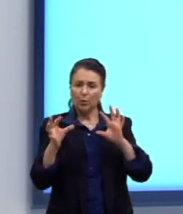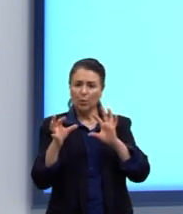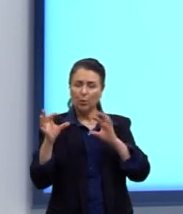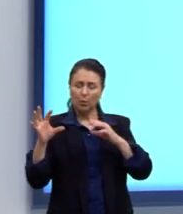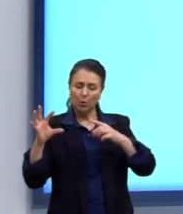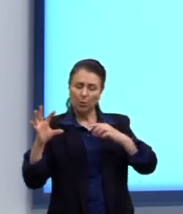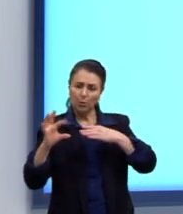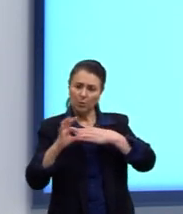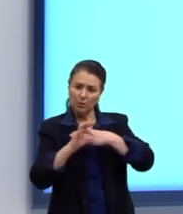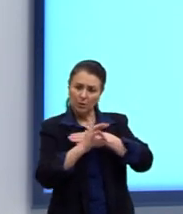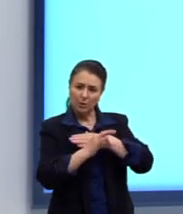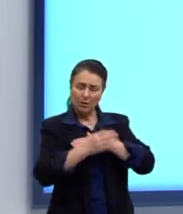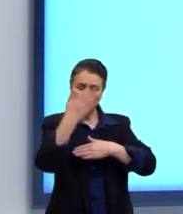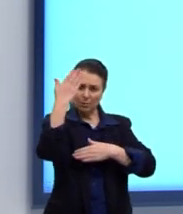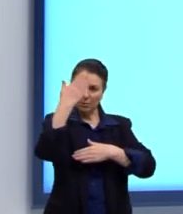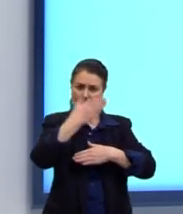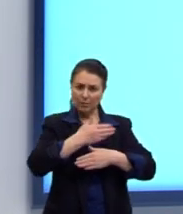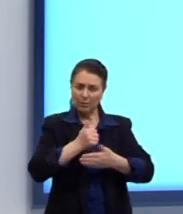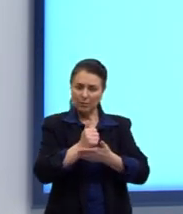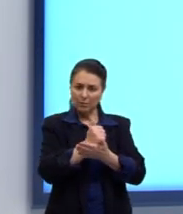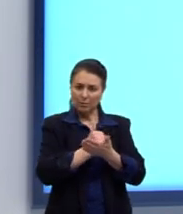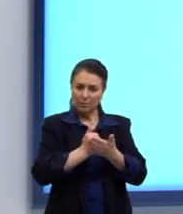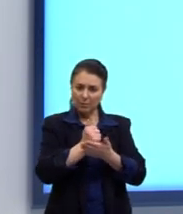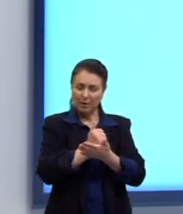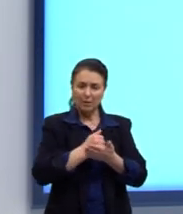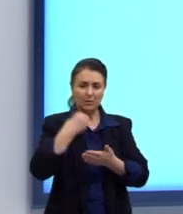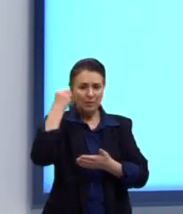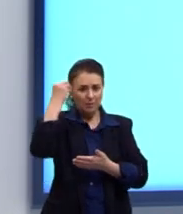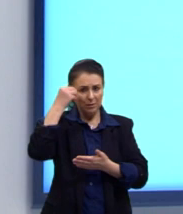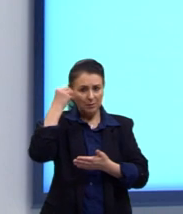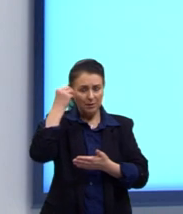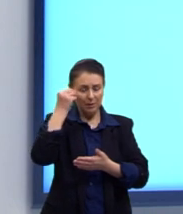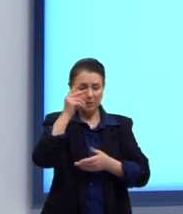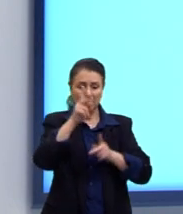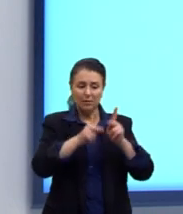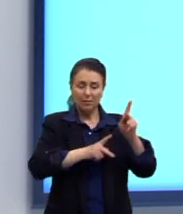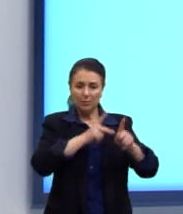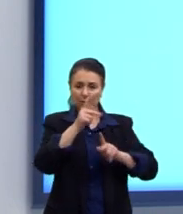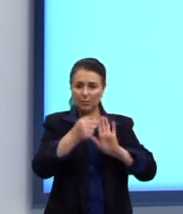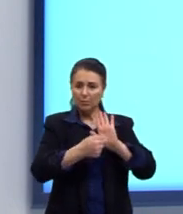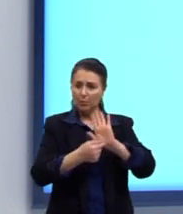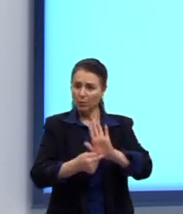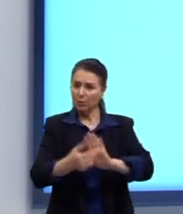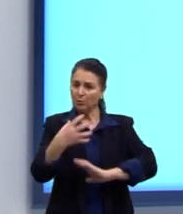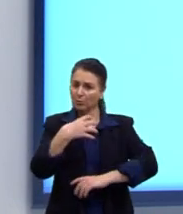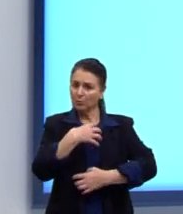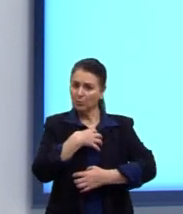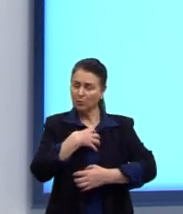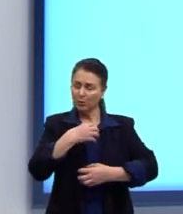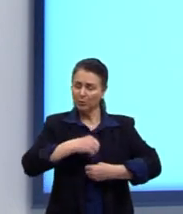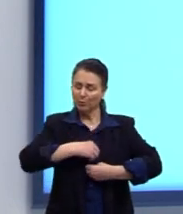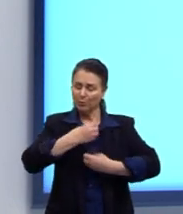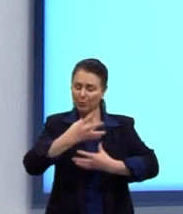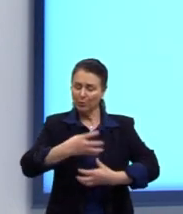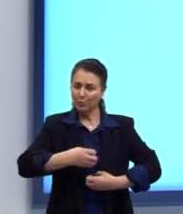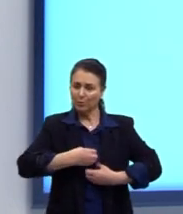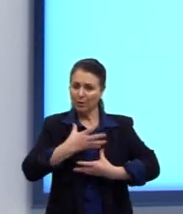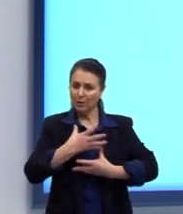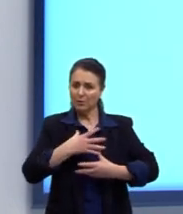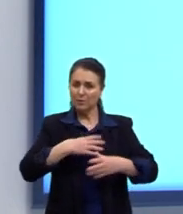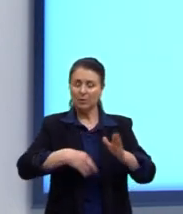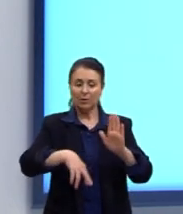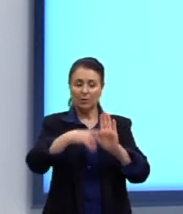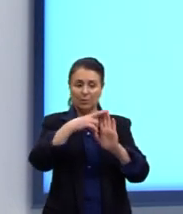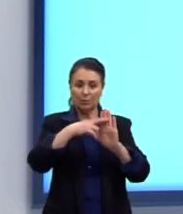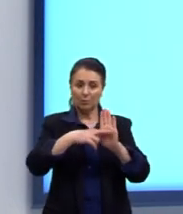comprovada, baseada na secular experiência do povo, exposta de forma poética, contendo uma norma de